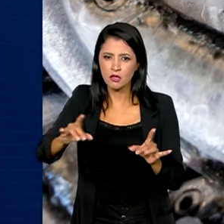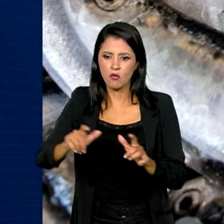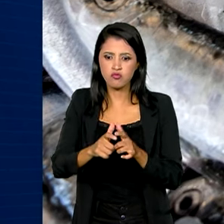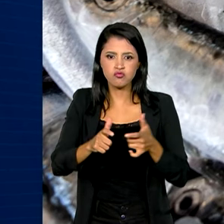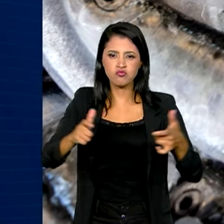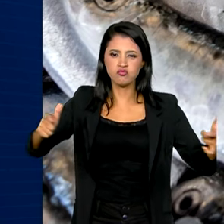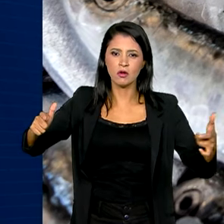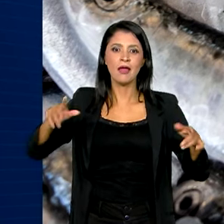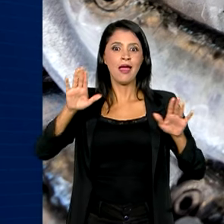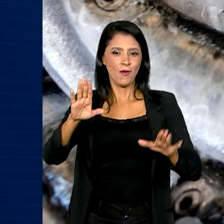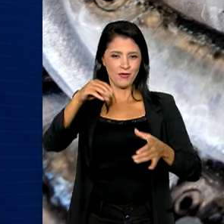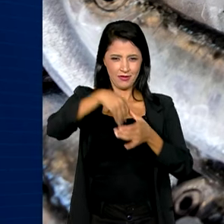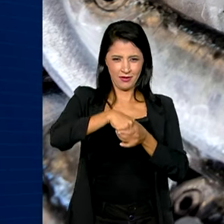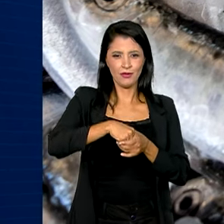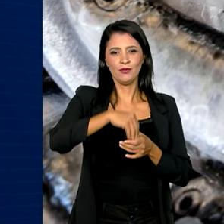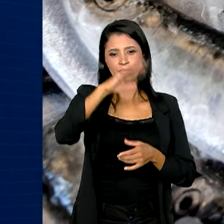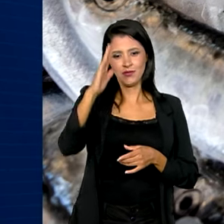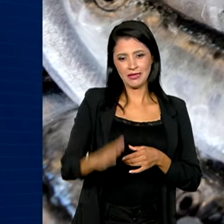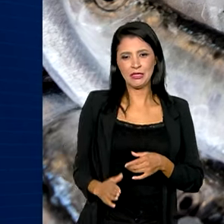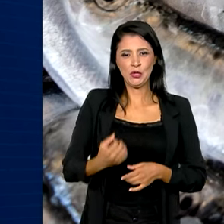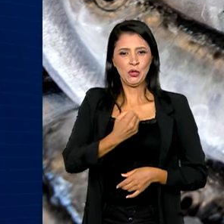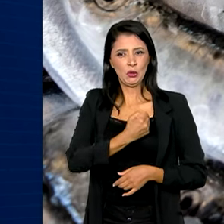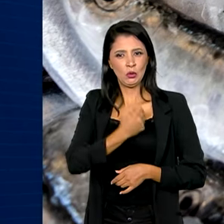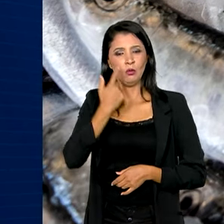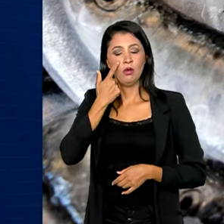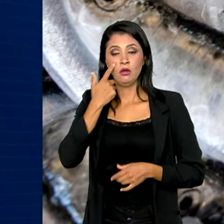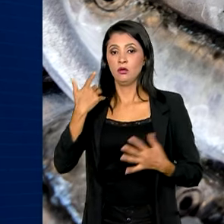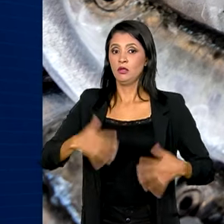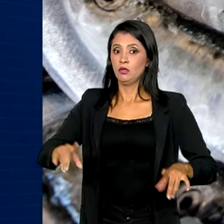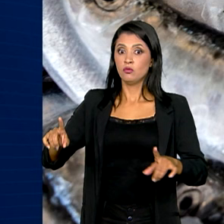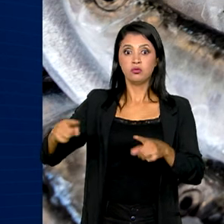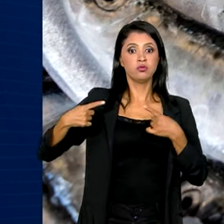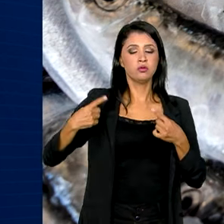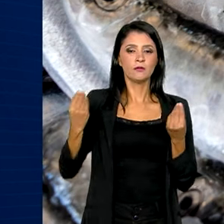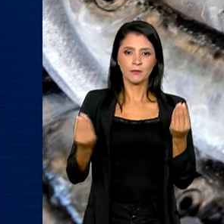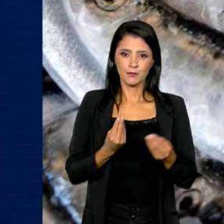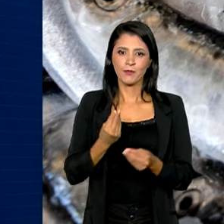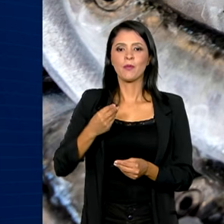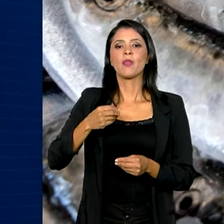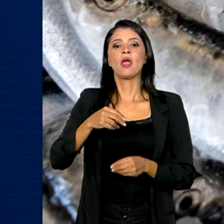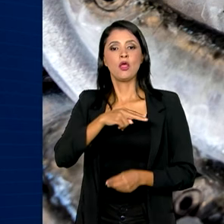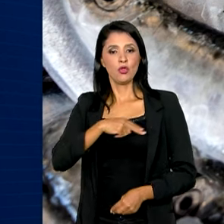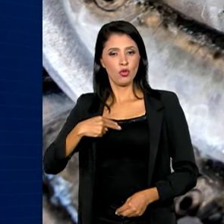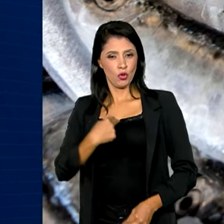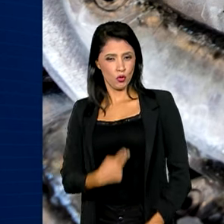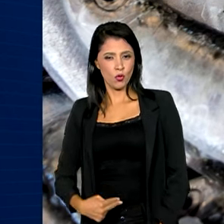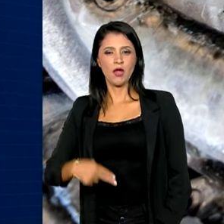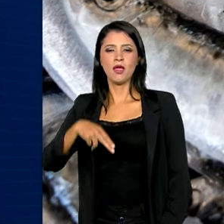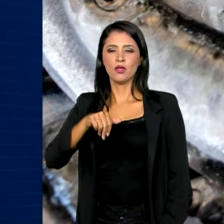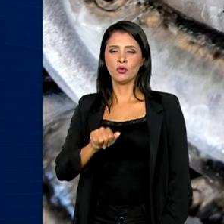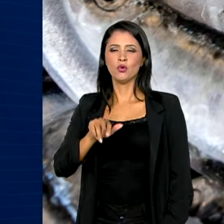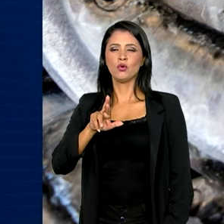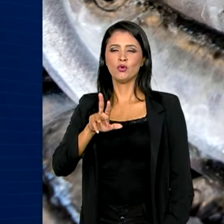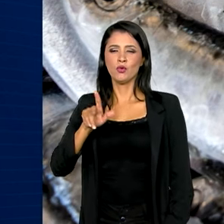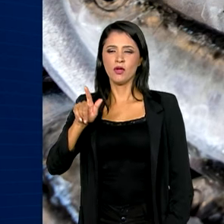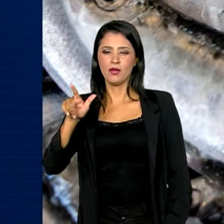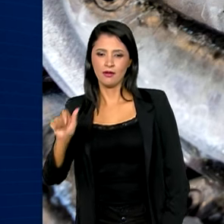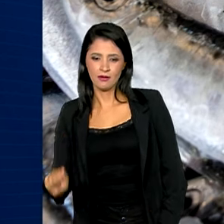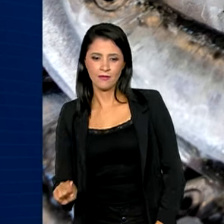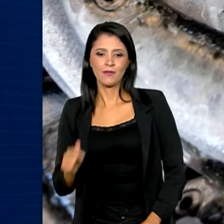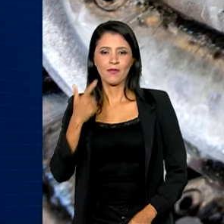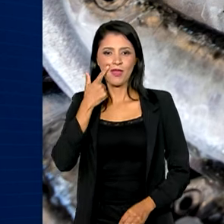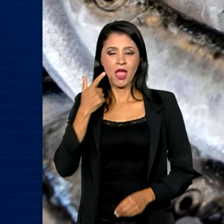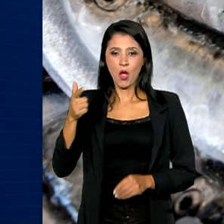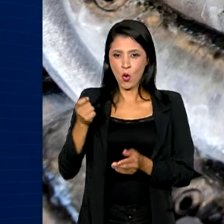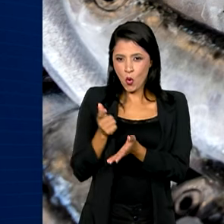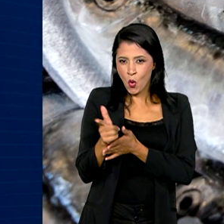consumo interno, os números também são desafiadores. Enquanto na Noruega, o consumo anual de peixe por habitante está